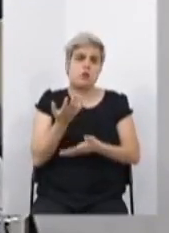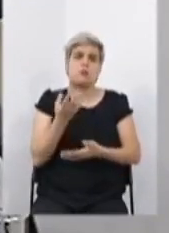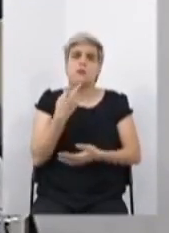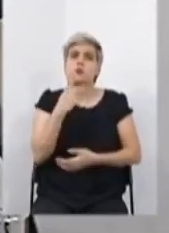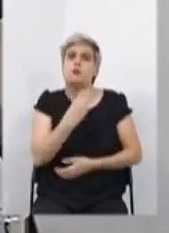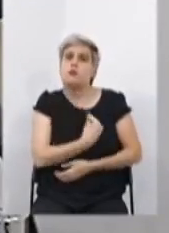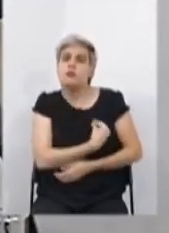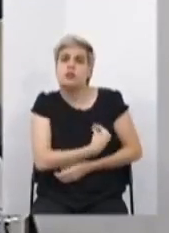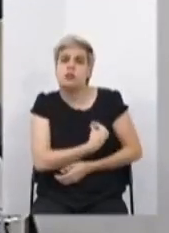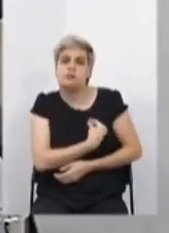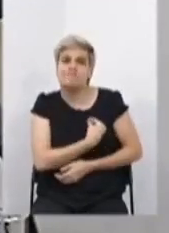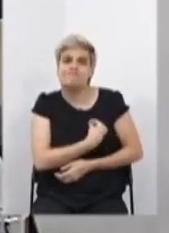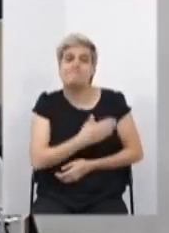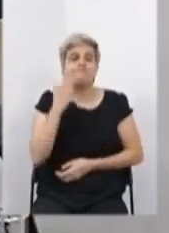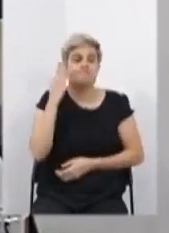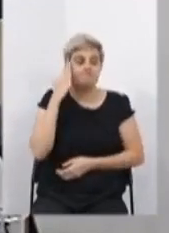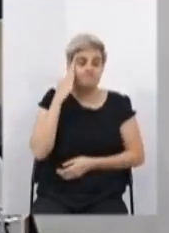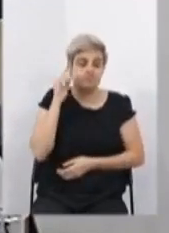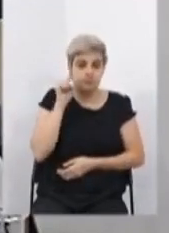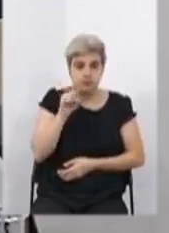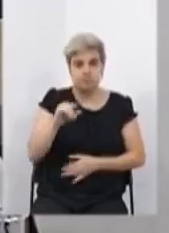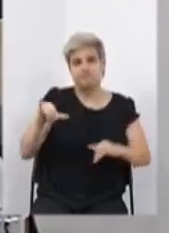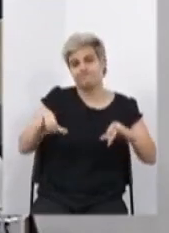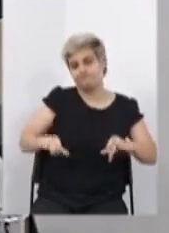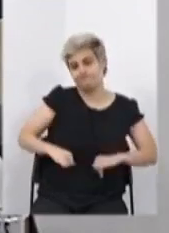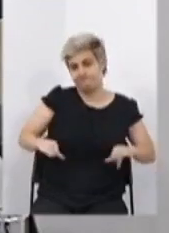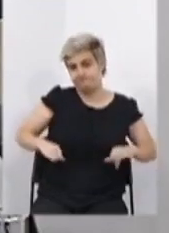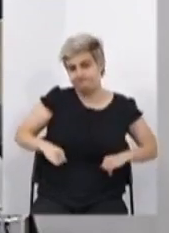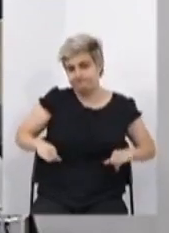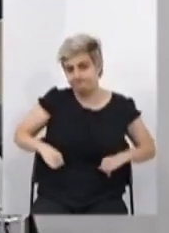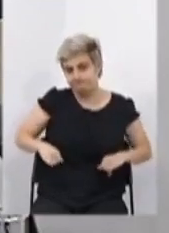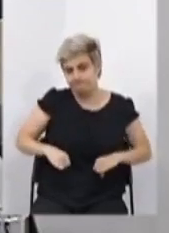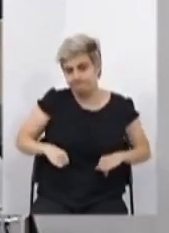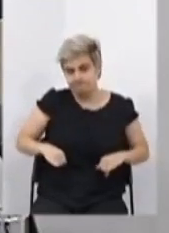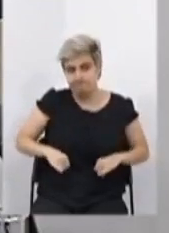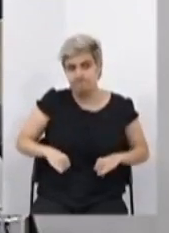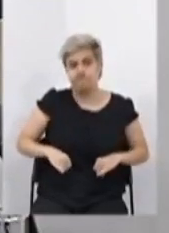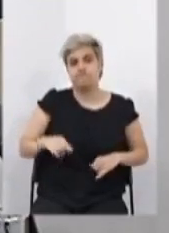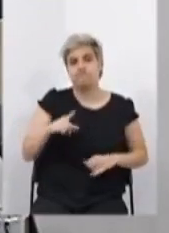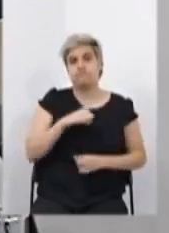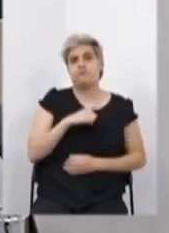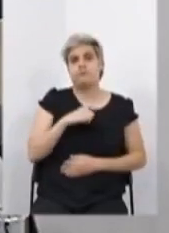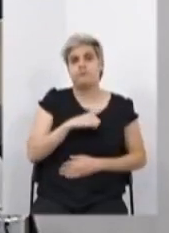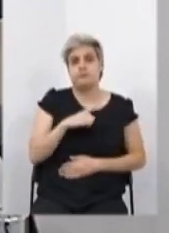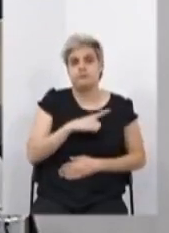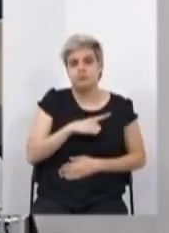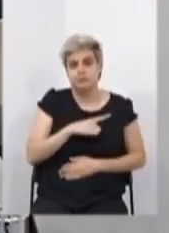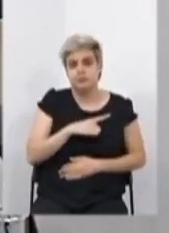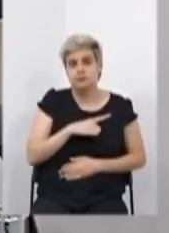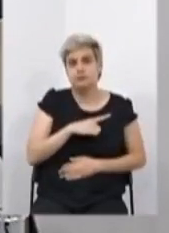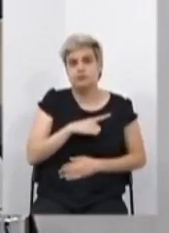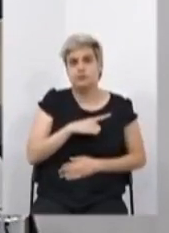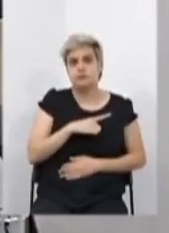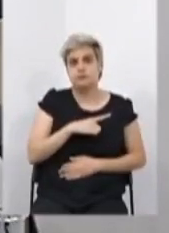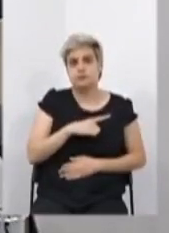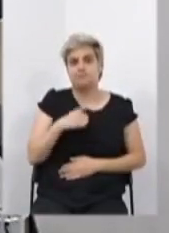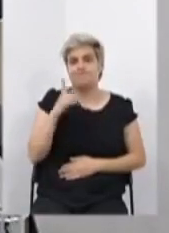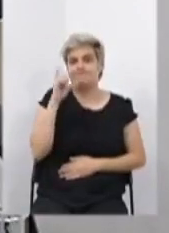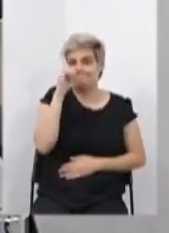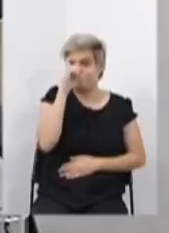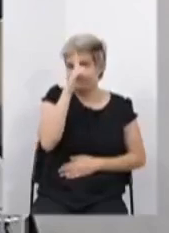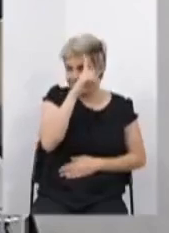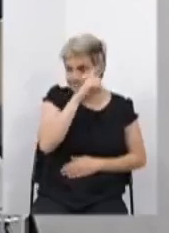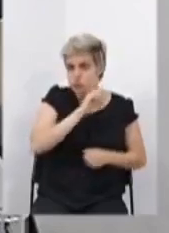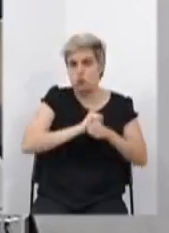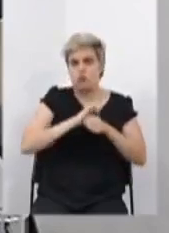Bixir, eu sei que você sofreu muito, você teve uma condição muito aguda da